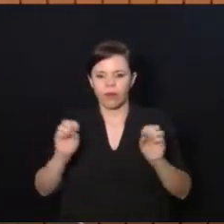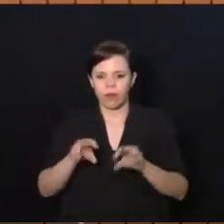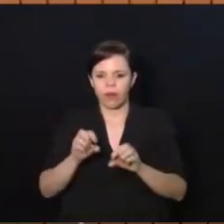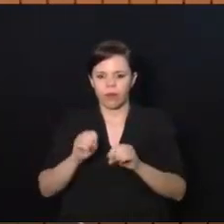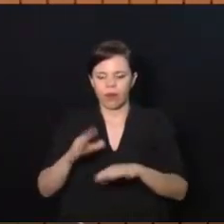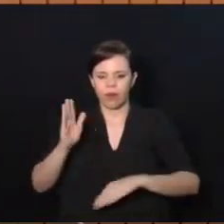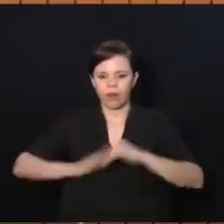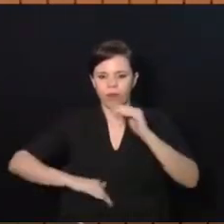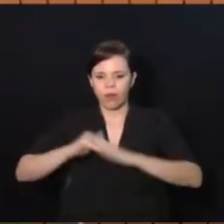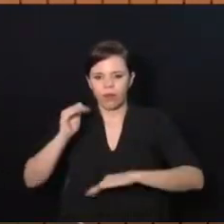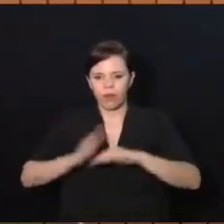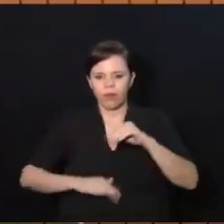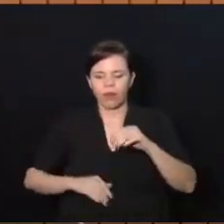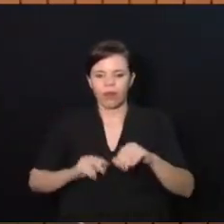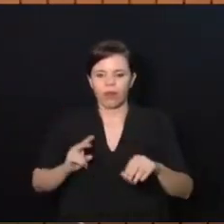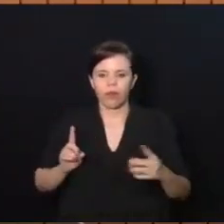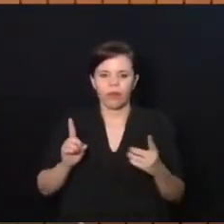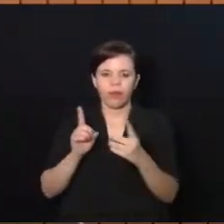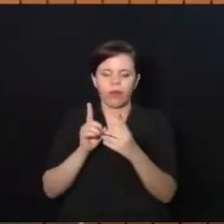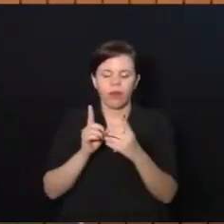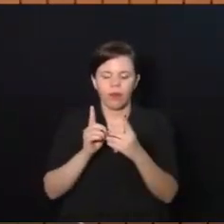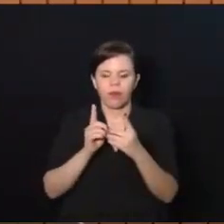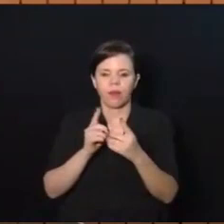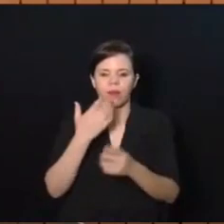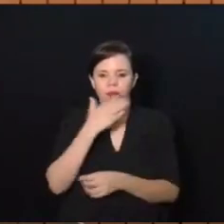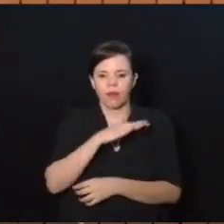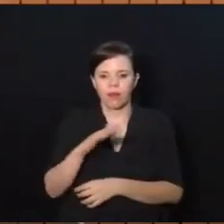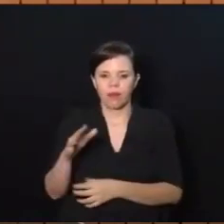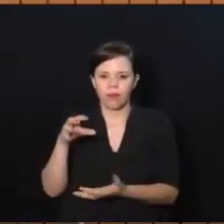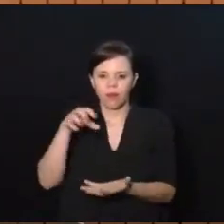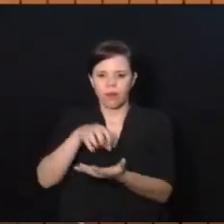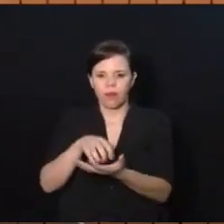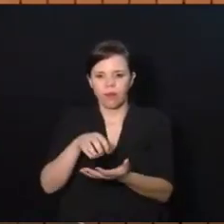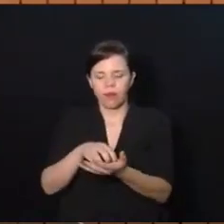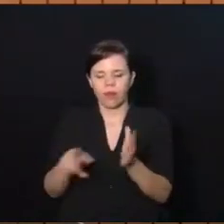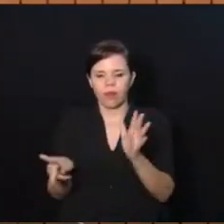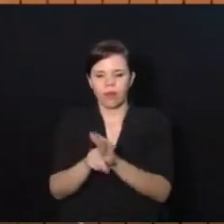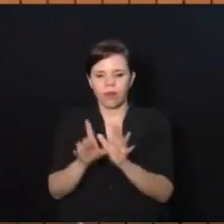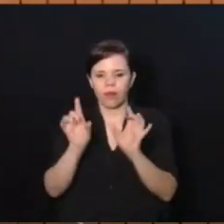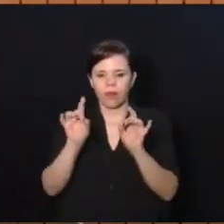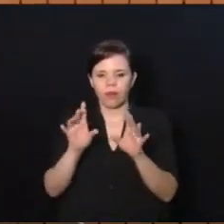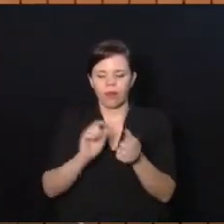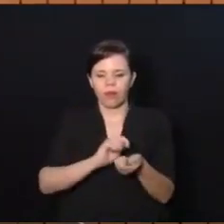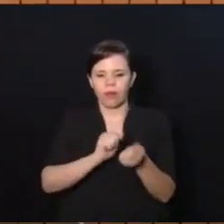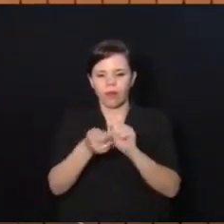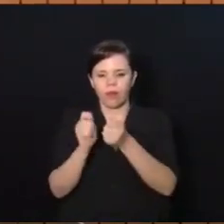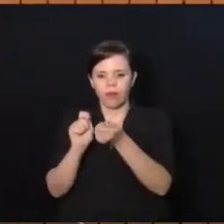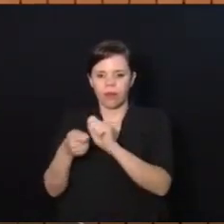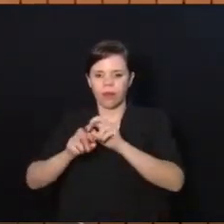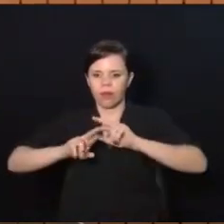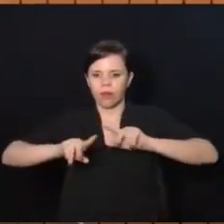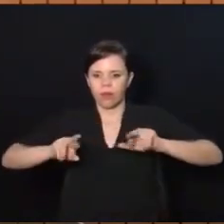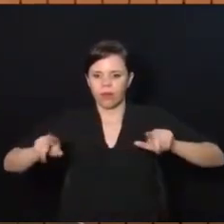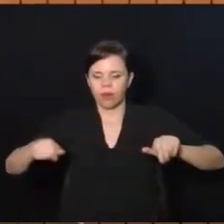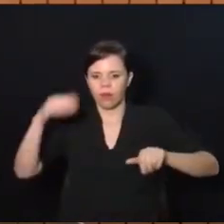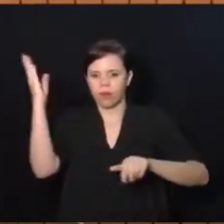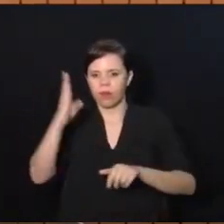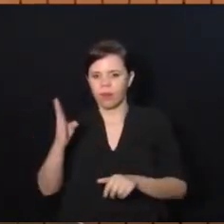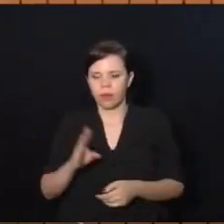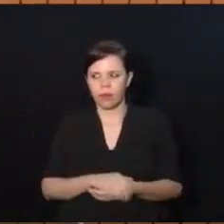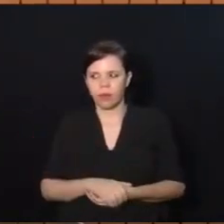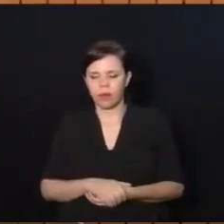profissionais que atendem as crianças com deficiência nos centros especializados em reabilitação de diversas partes do Brasil.